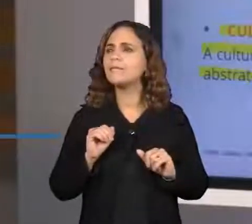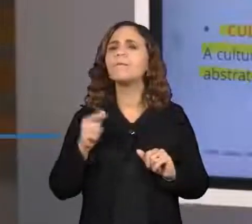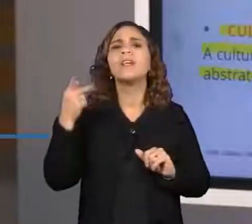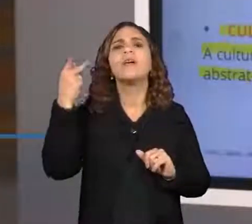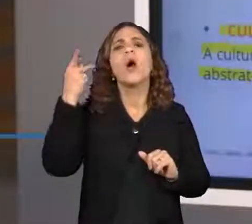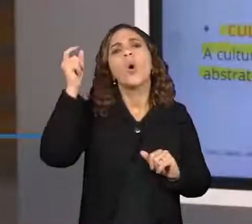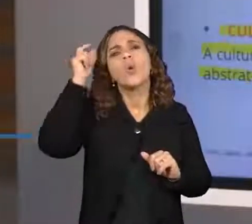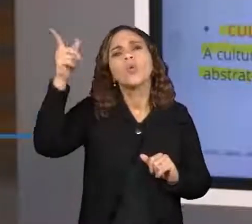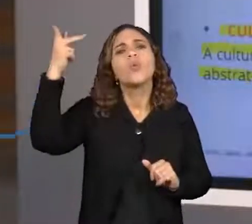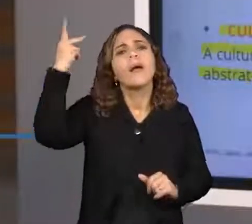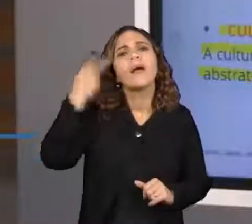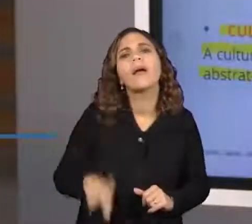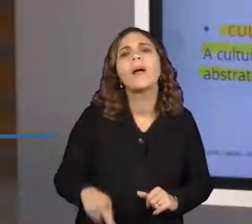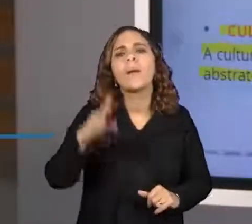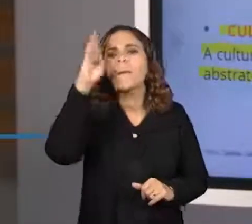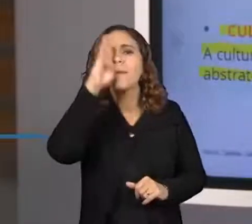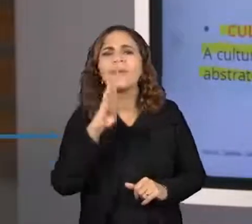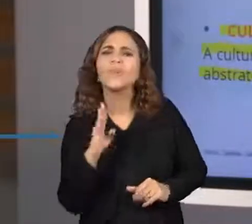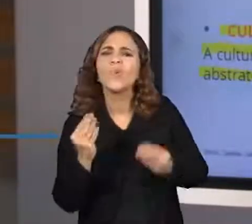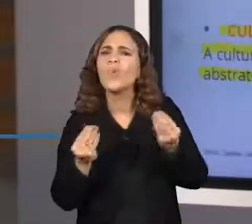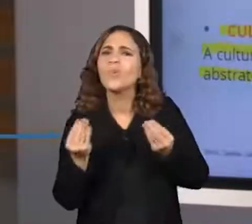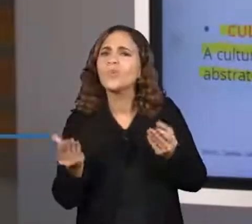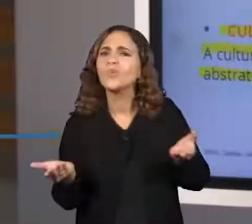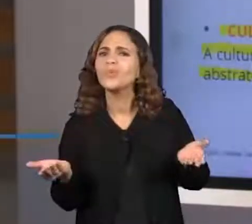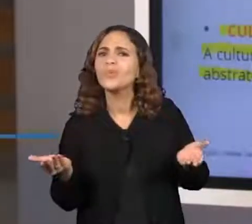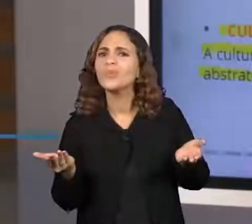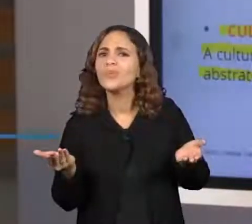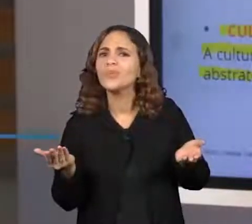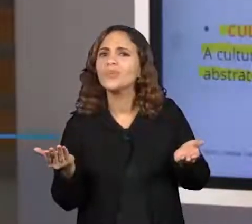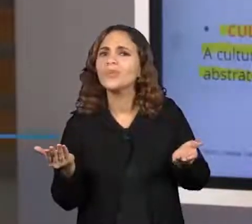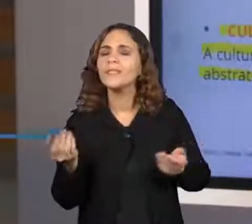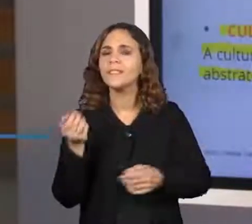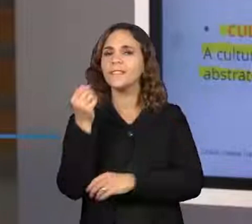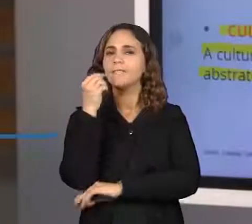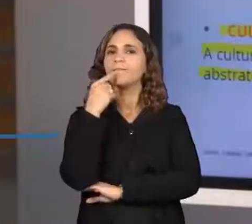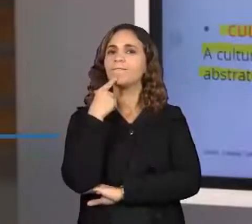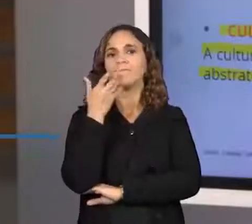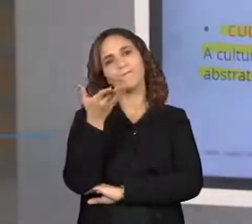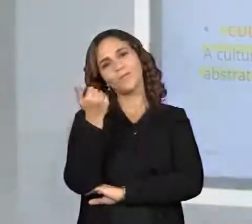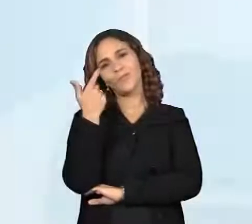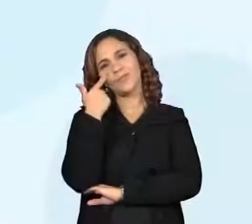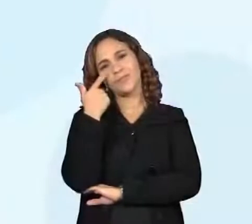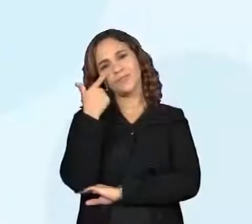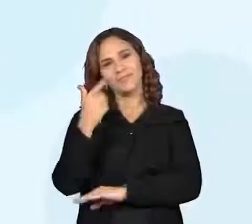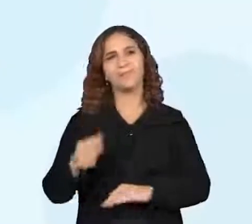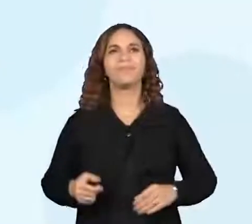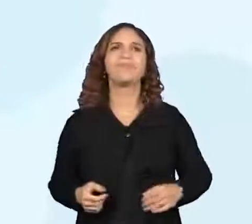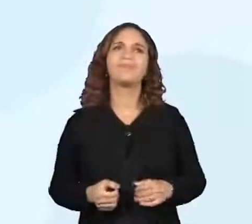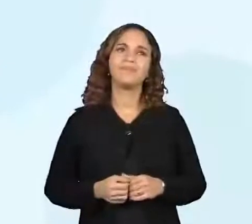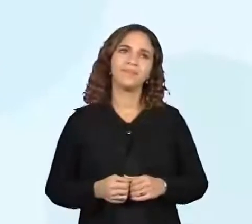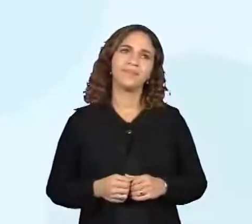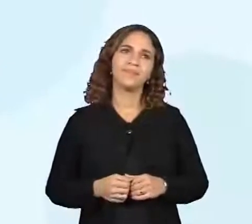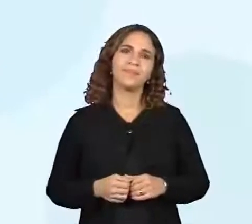Brasil? Como é formada essa cultura? Vamos com a gente. Vem aqui na tela. Vem com a gente.